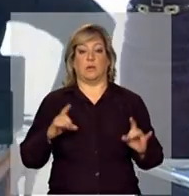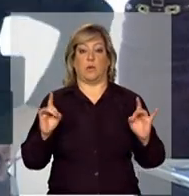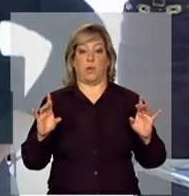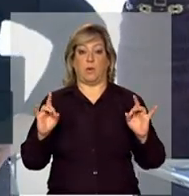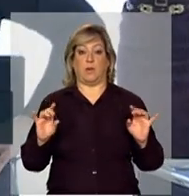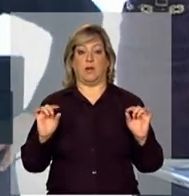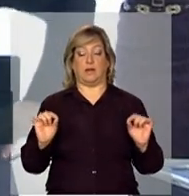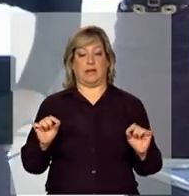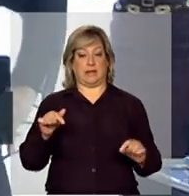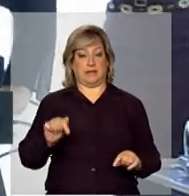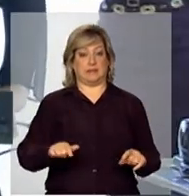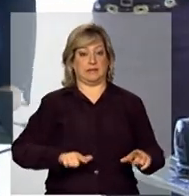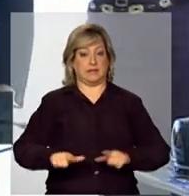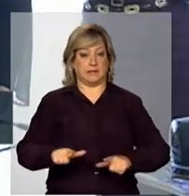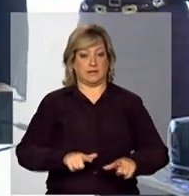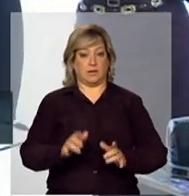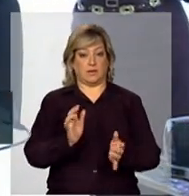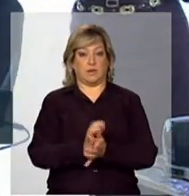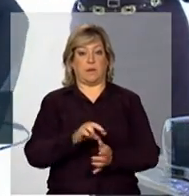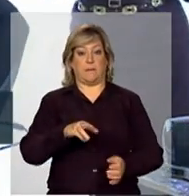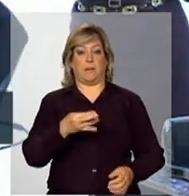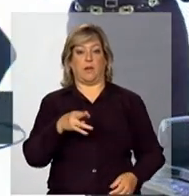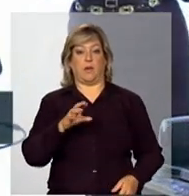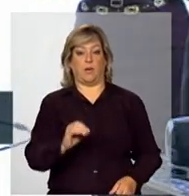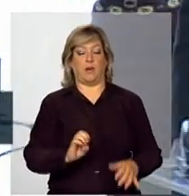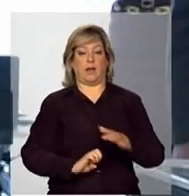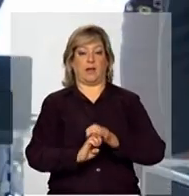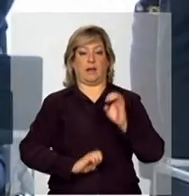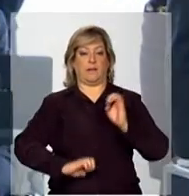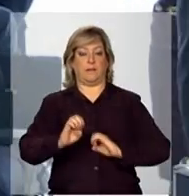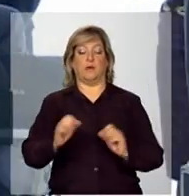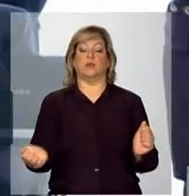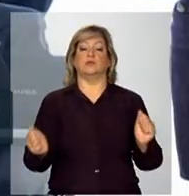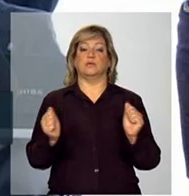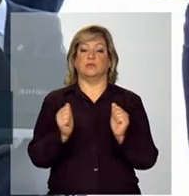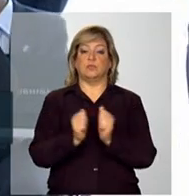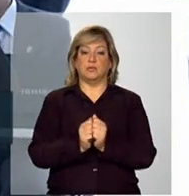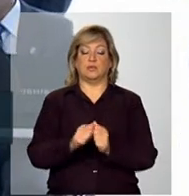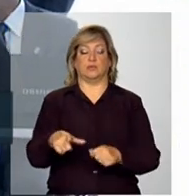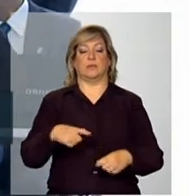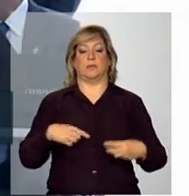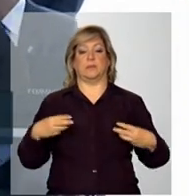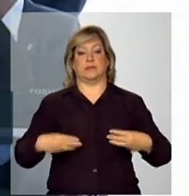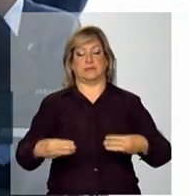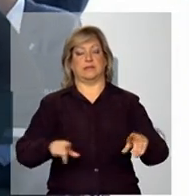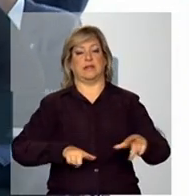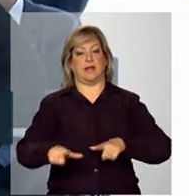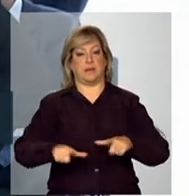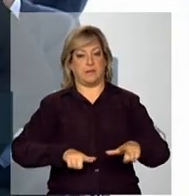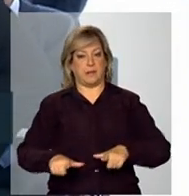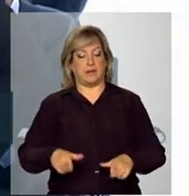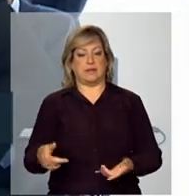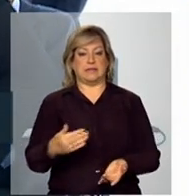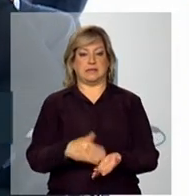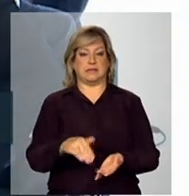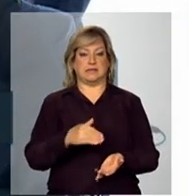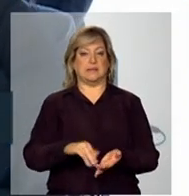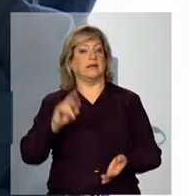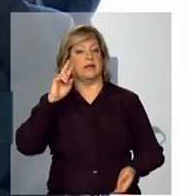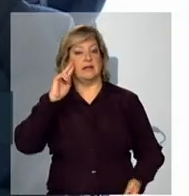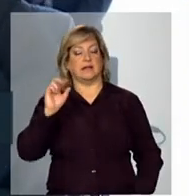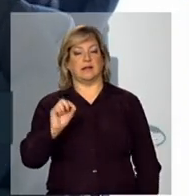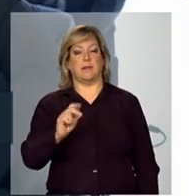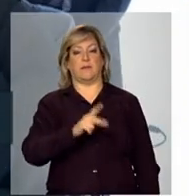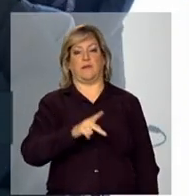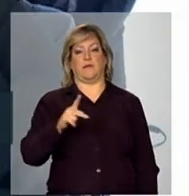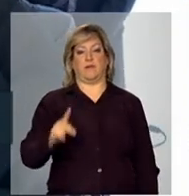dessa ação dos nossos microempresários, e junto com o Ministério do Trabalho, a nossa secretaria coliderada pelo